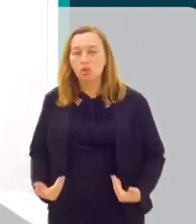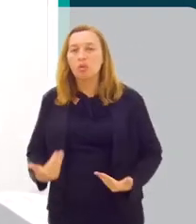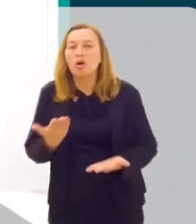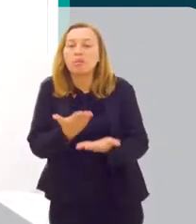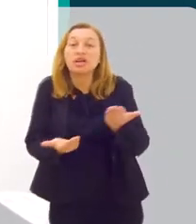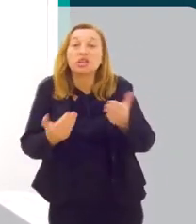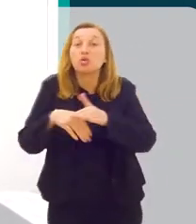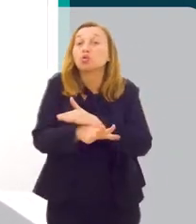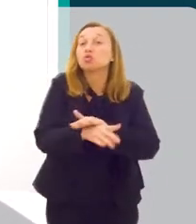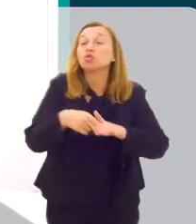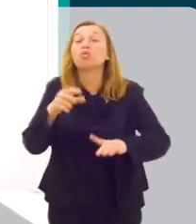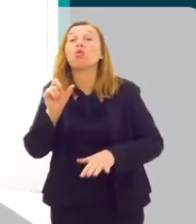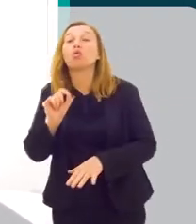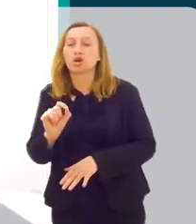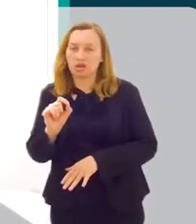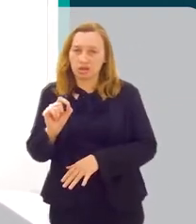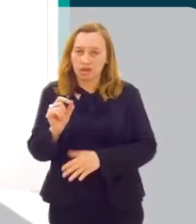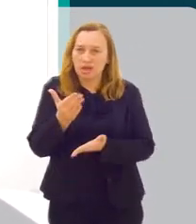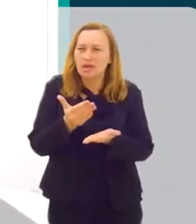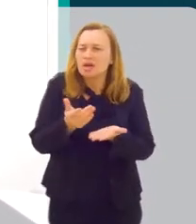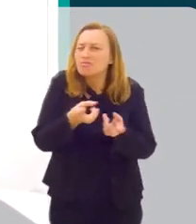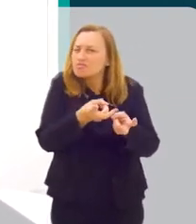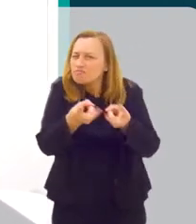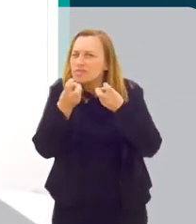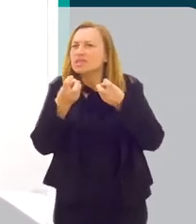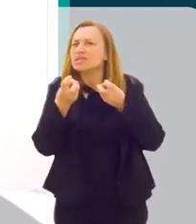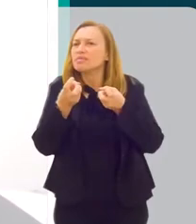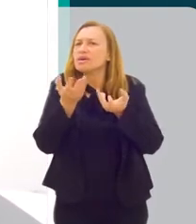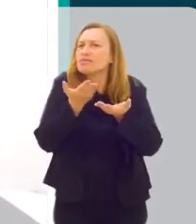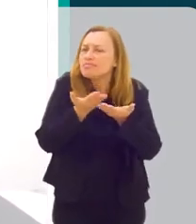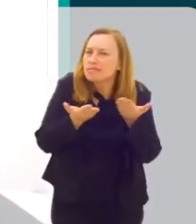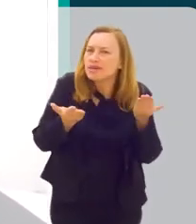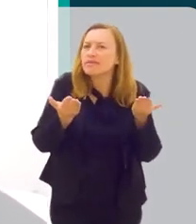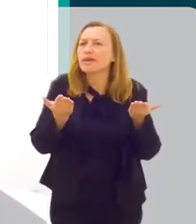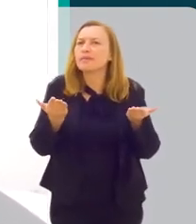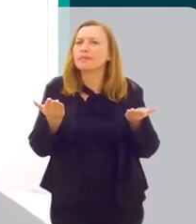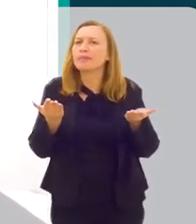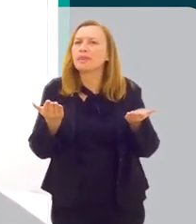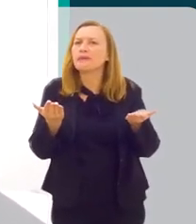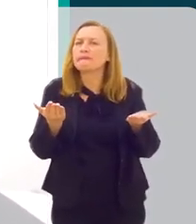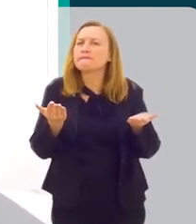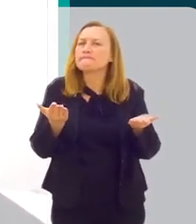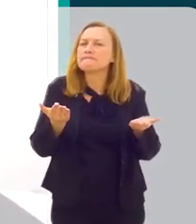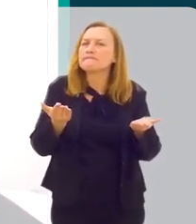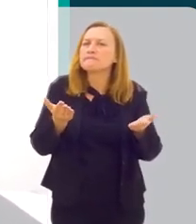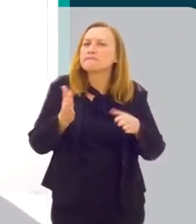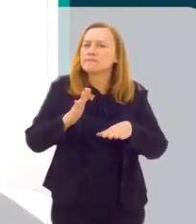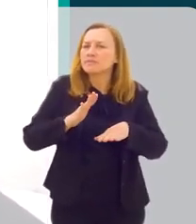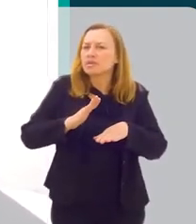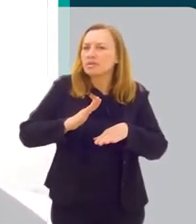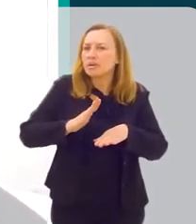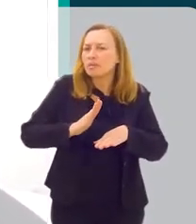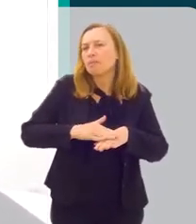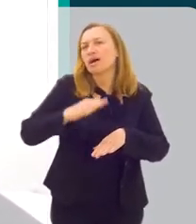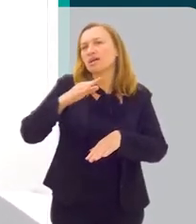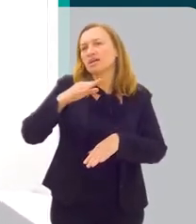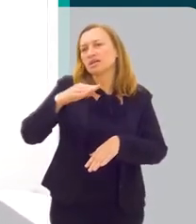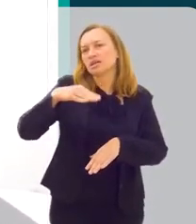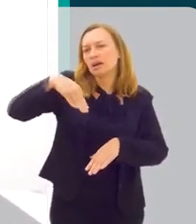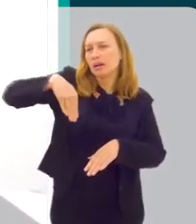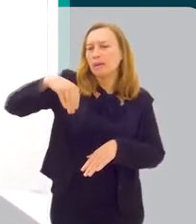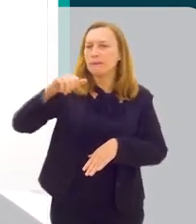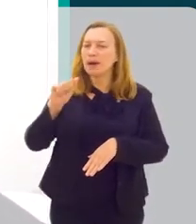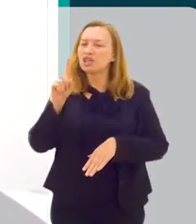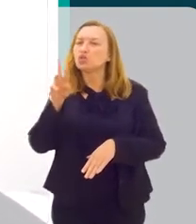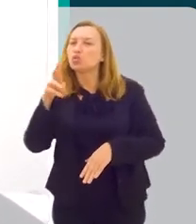costuma perder, né? O que a gente começa a perceber conforme a vai ficando mais maduro?